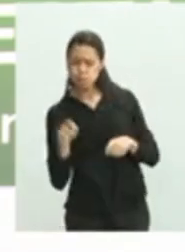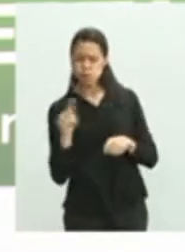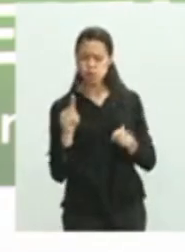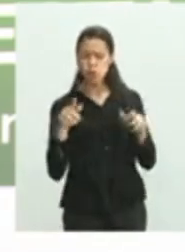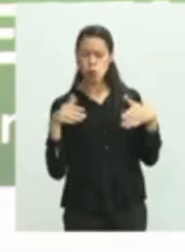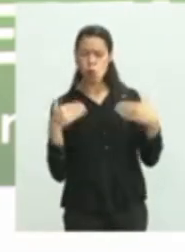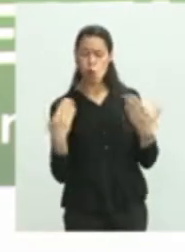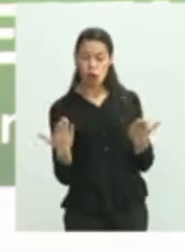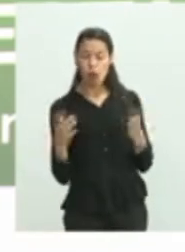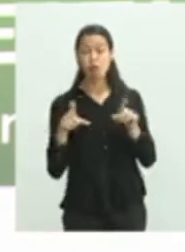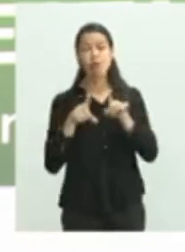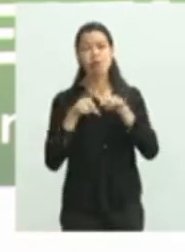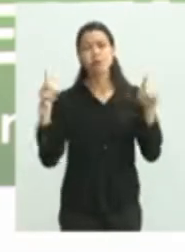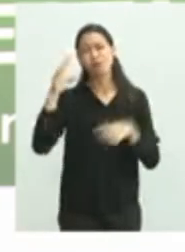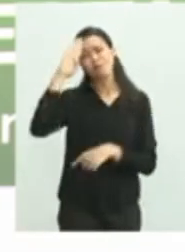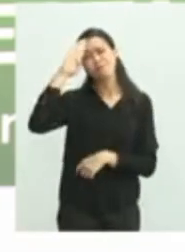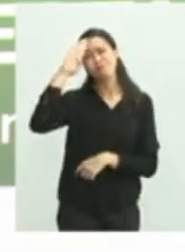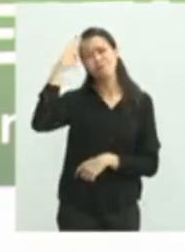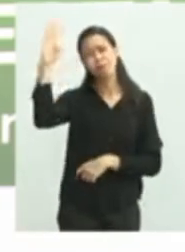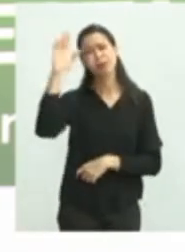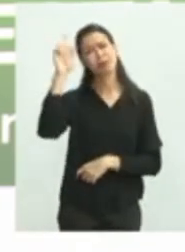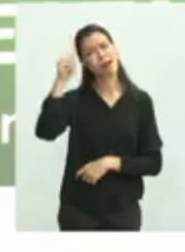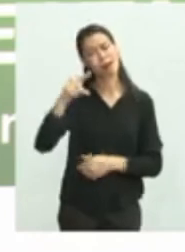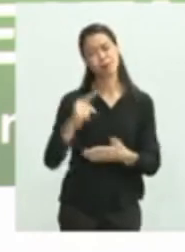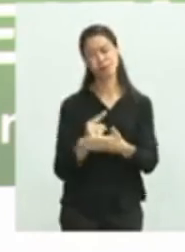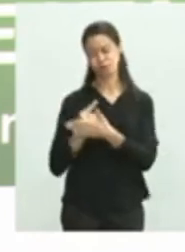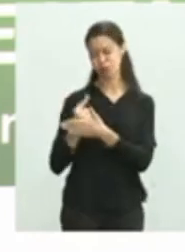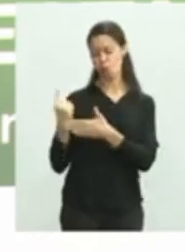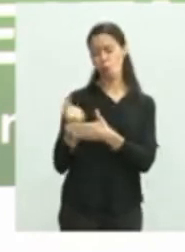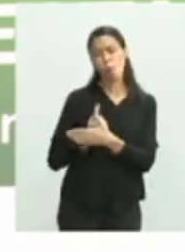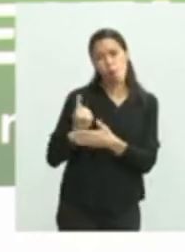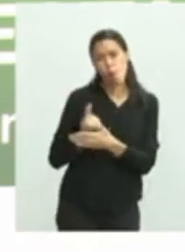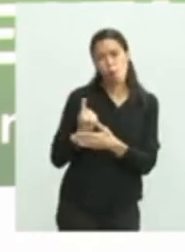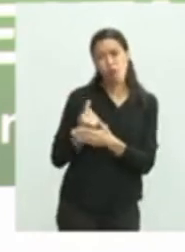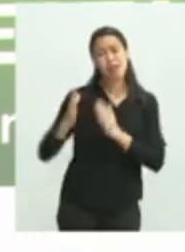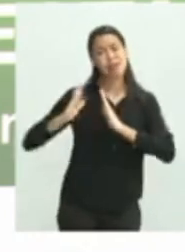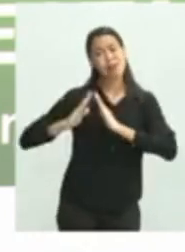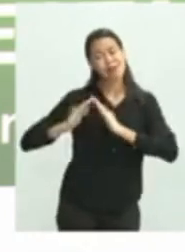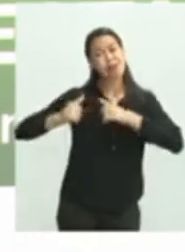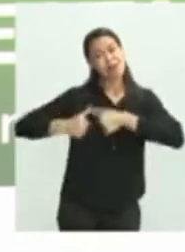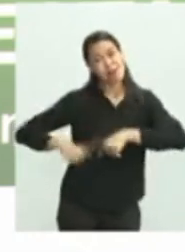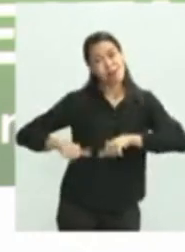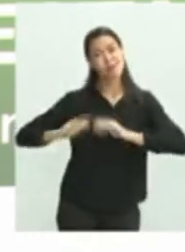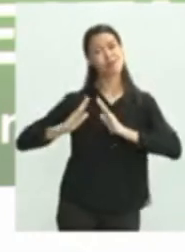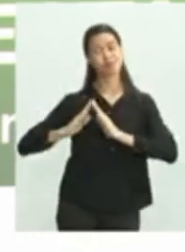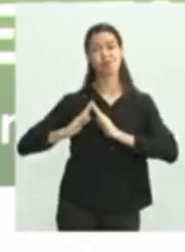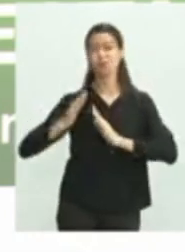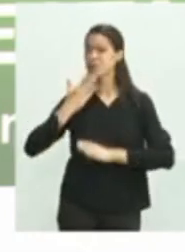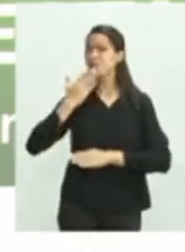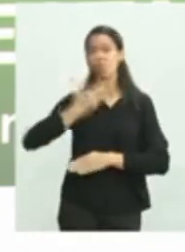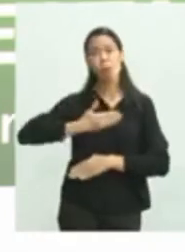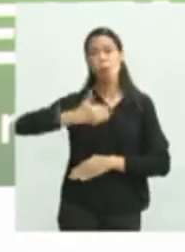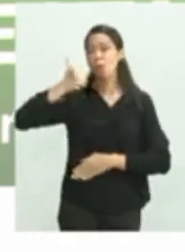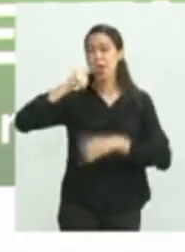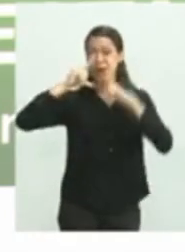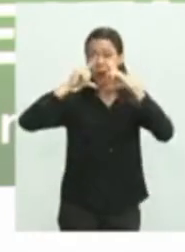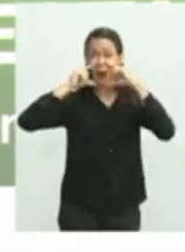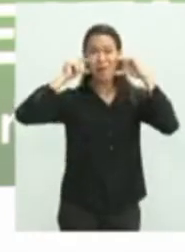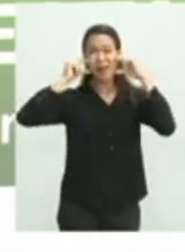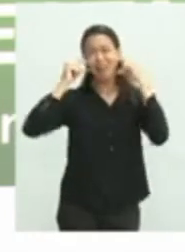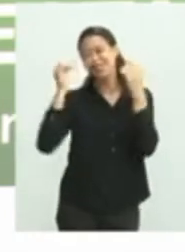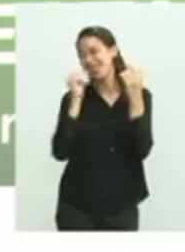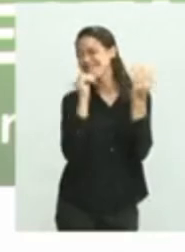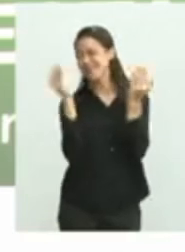social, é ficar em casa. Essa é a melhor máscara, se podemos dizer assim, para cada